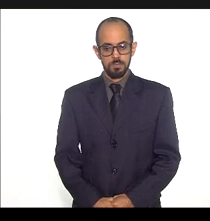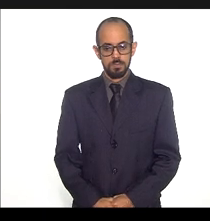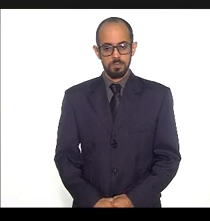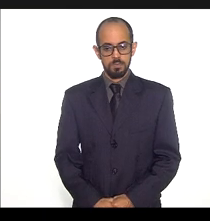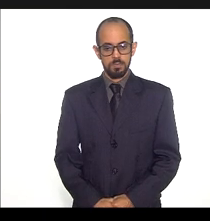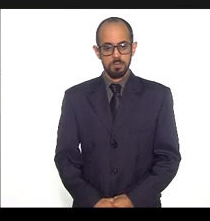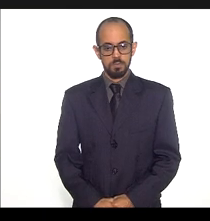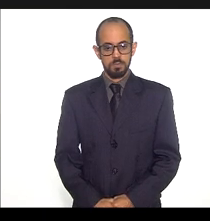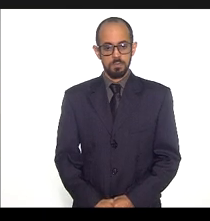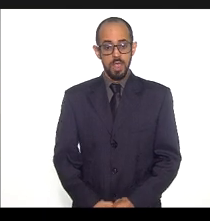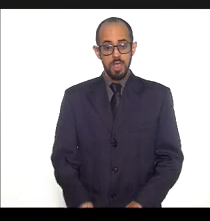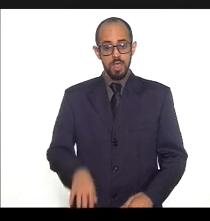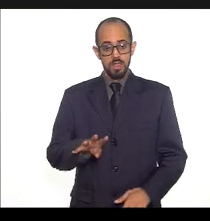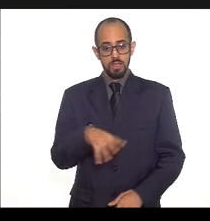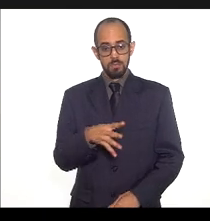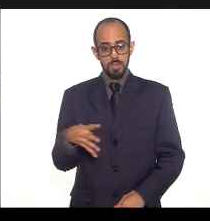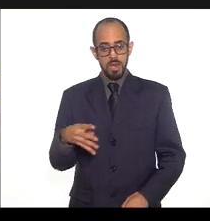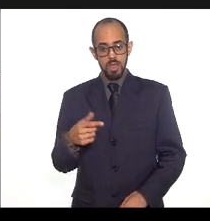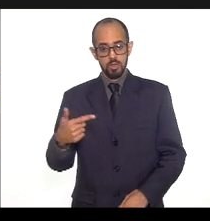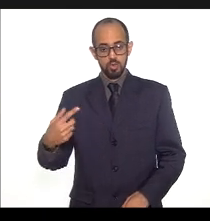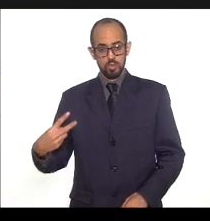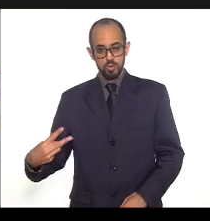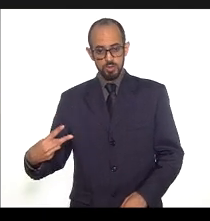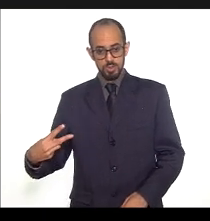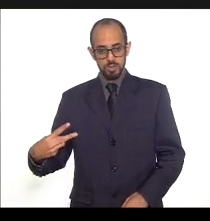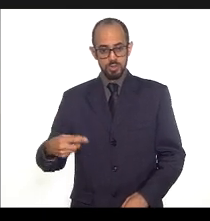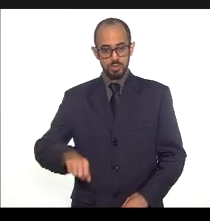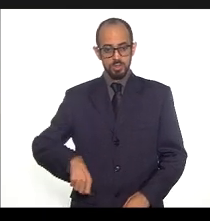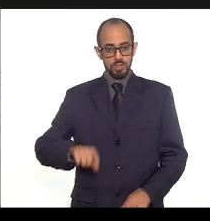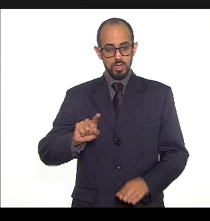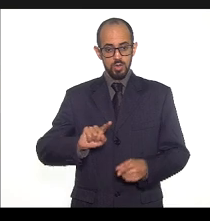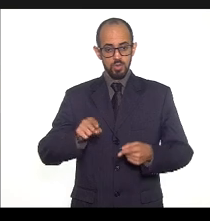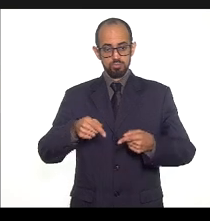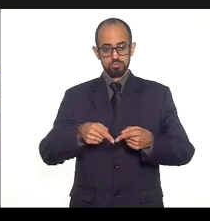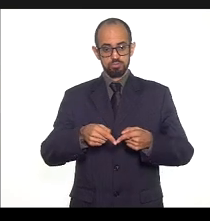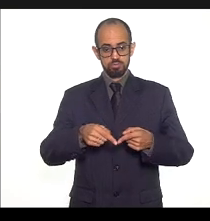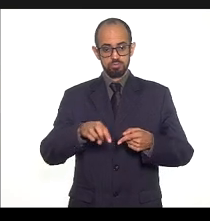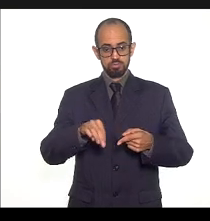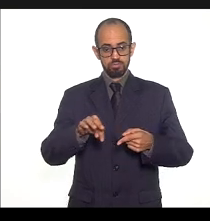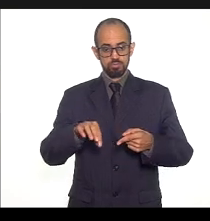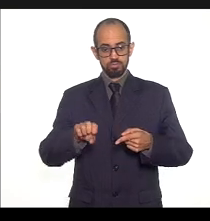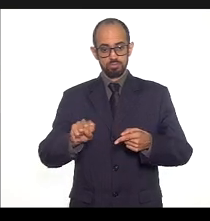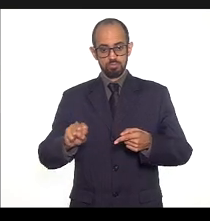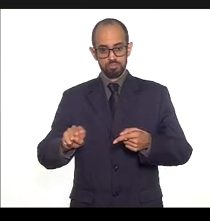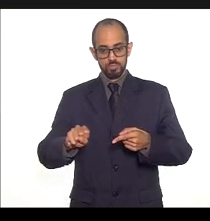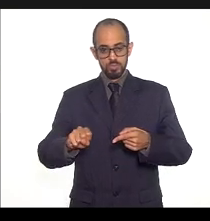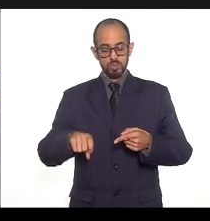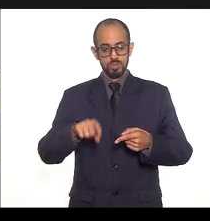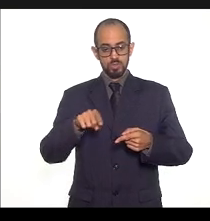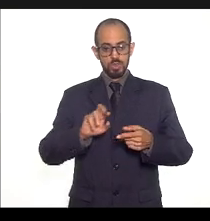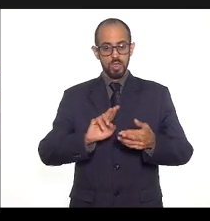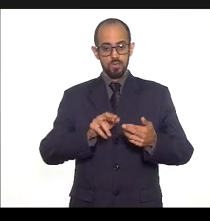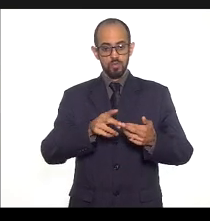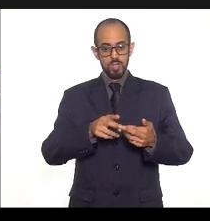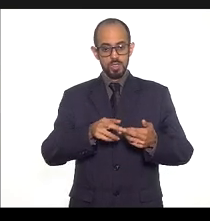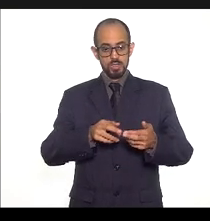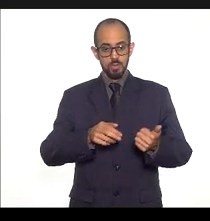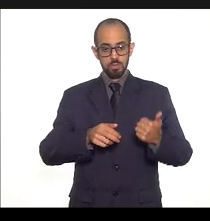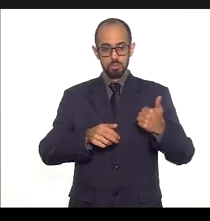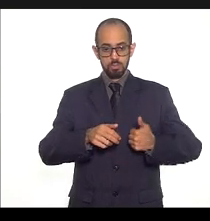tabela 2 percentual de alcance das metas programadas na diretriz 2 da Paz 2021 referentes ao primeiro quadrimestre do ano